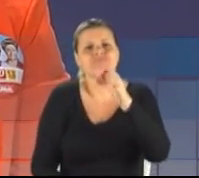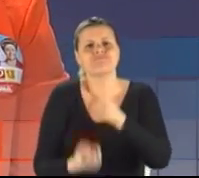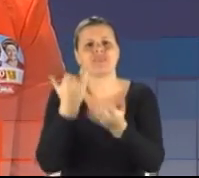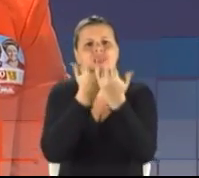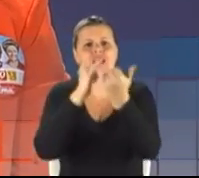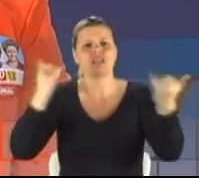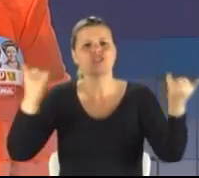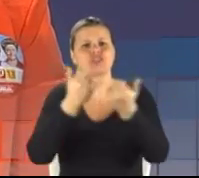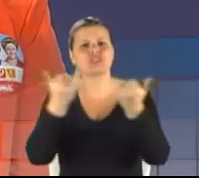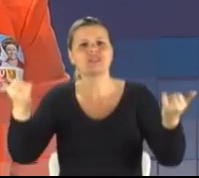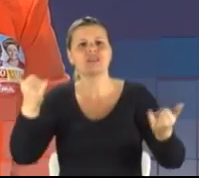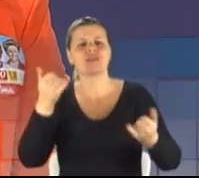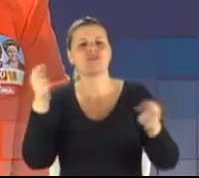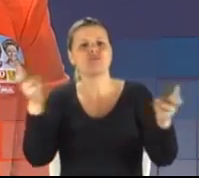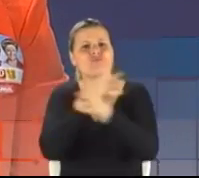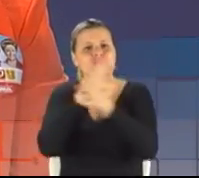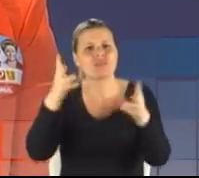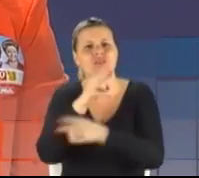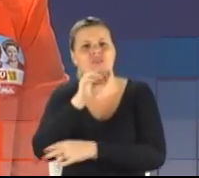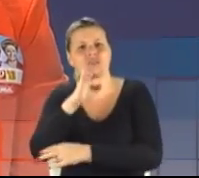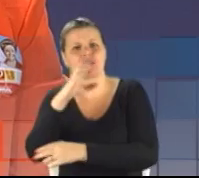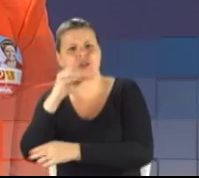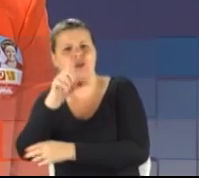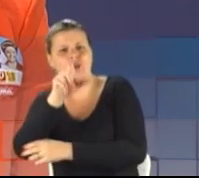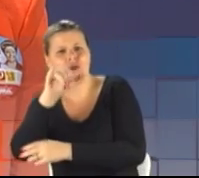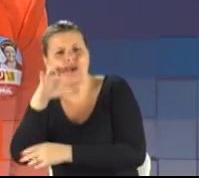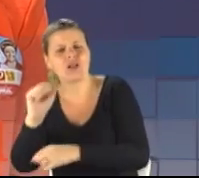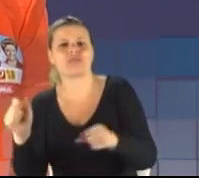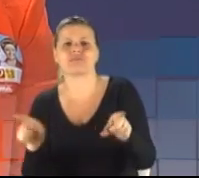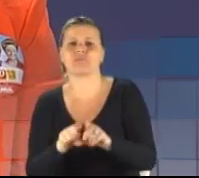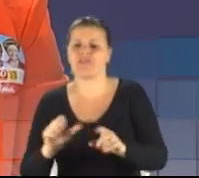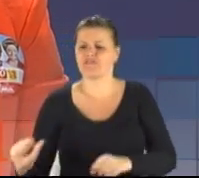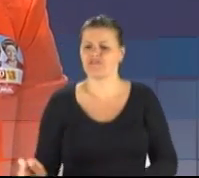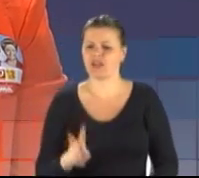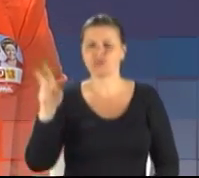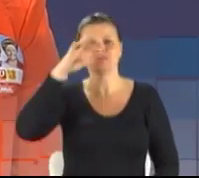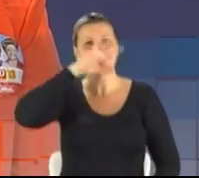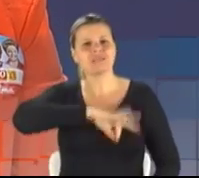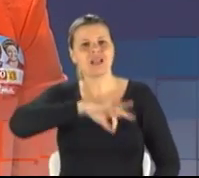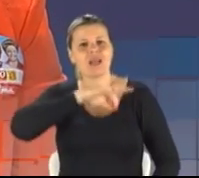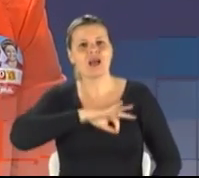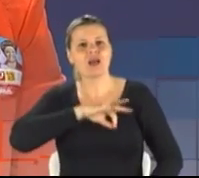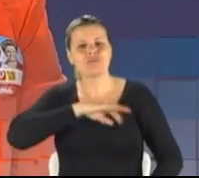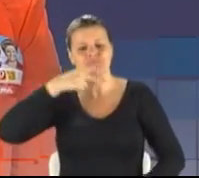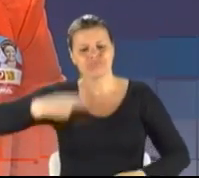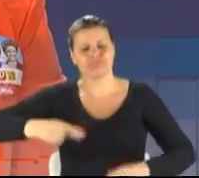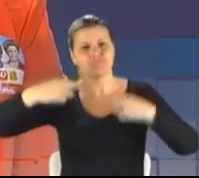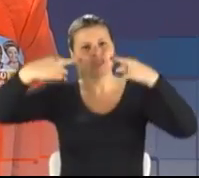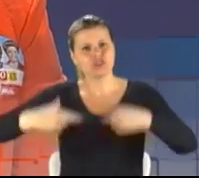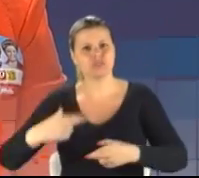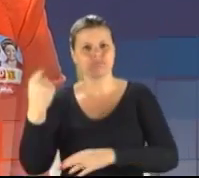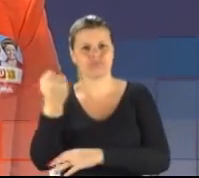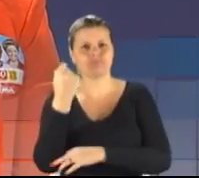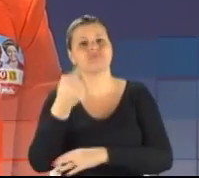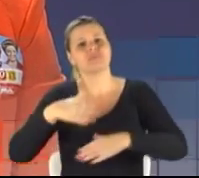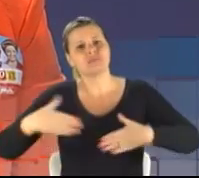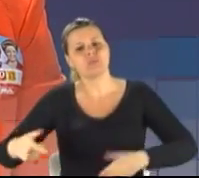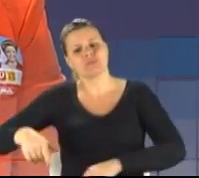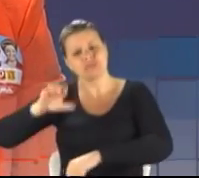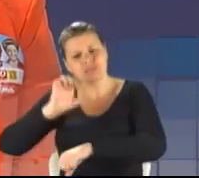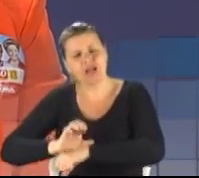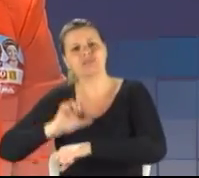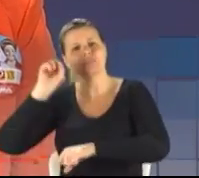nós valorizamos o salário mínimo regional. Portanto, é o caminho de um Estado indutor do